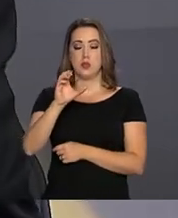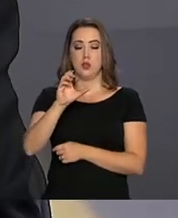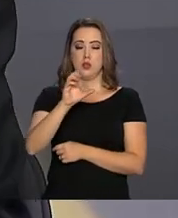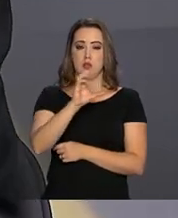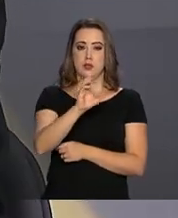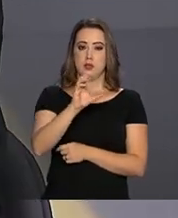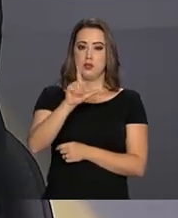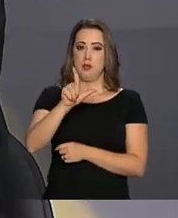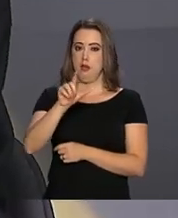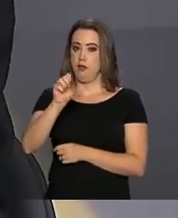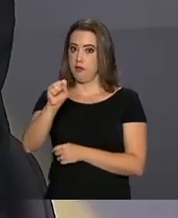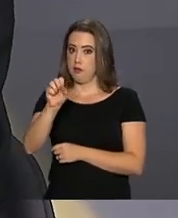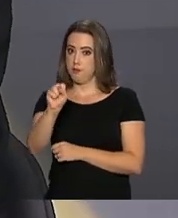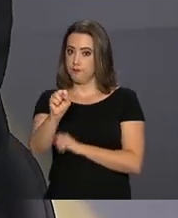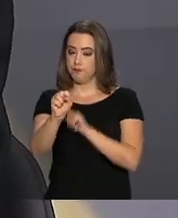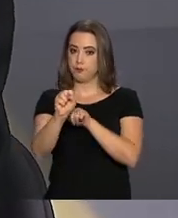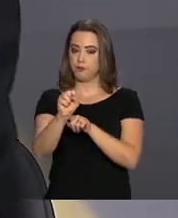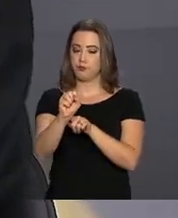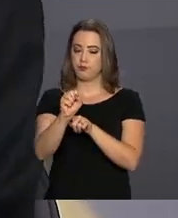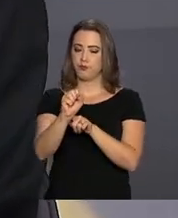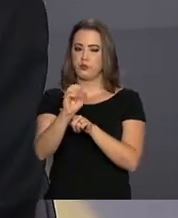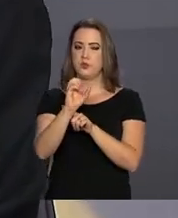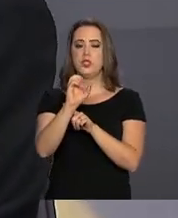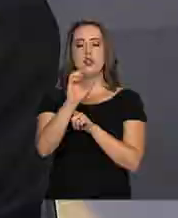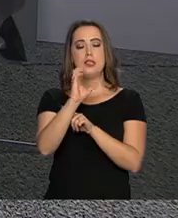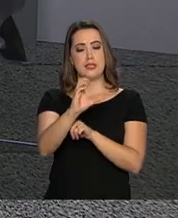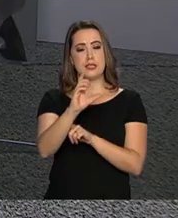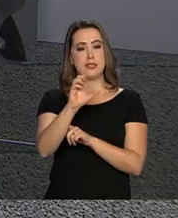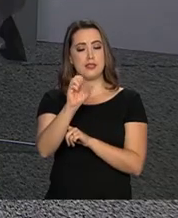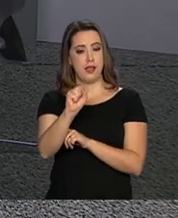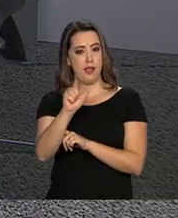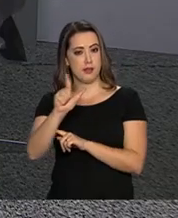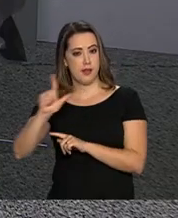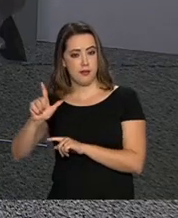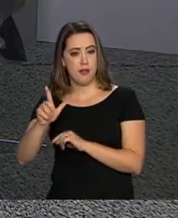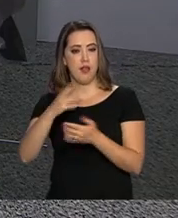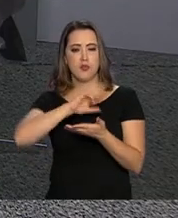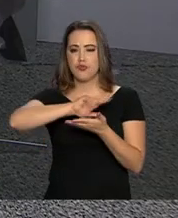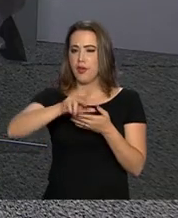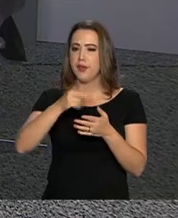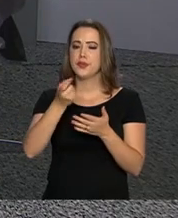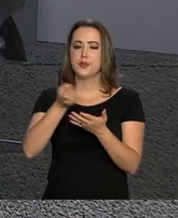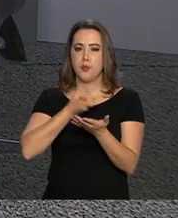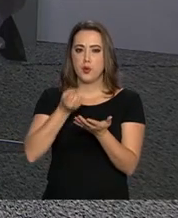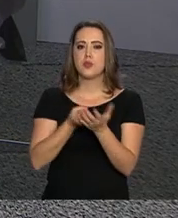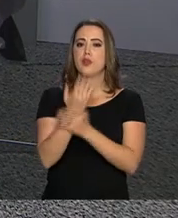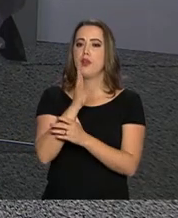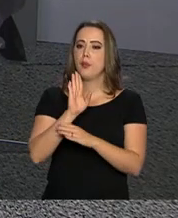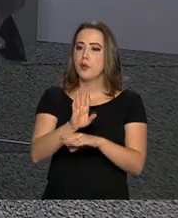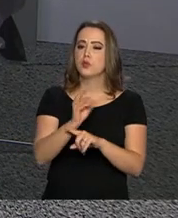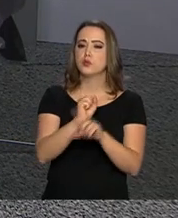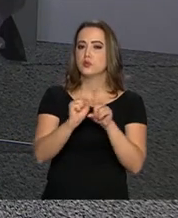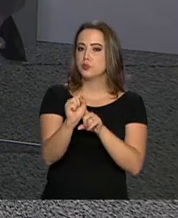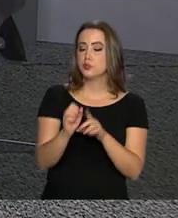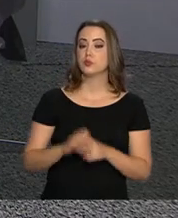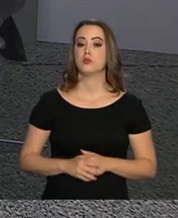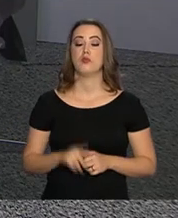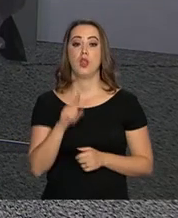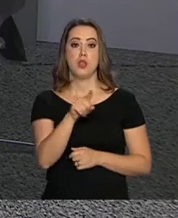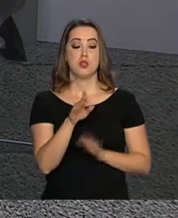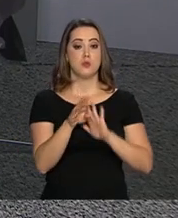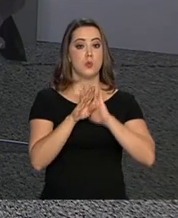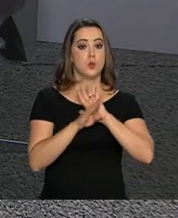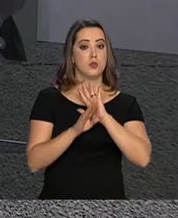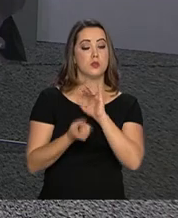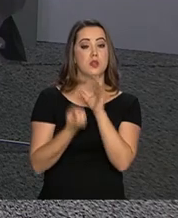é para cobrir isso. Então, é um problema. Agora, esses temas sendo abordados pelo presidente Jair Bolsonaro e pelo